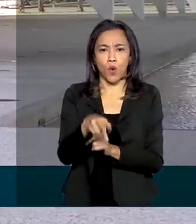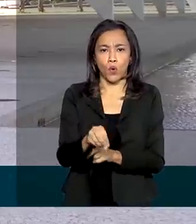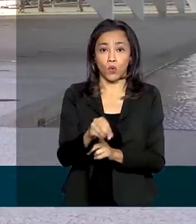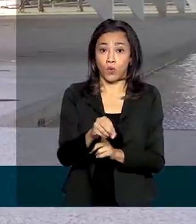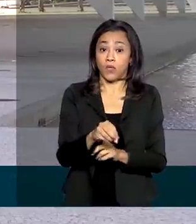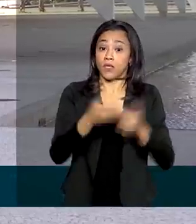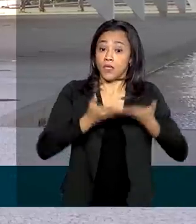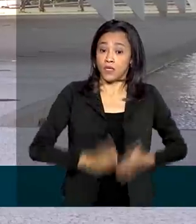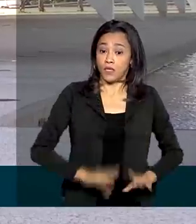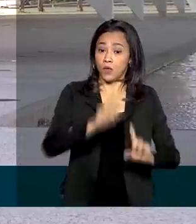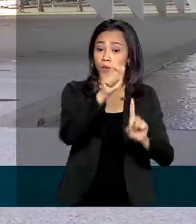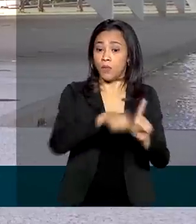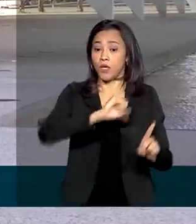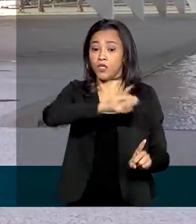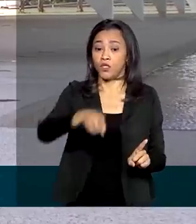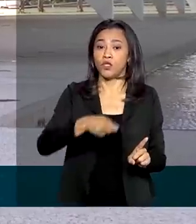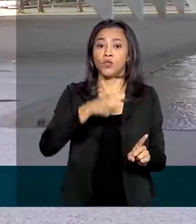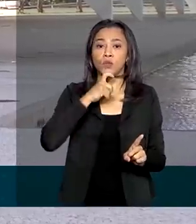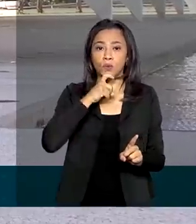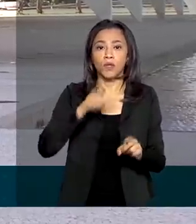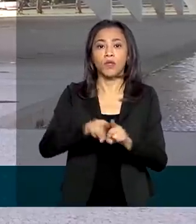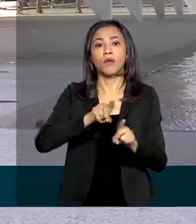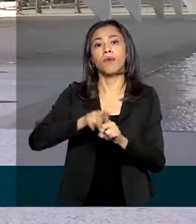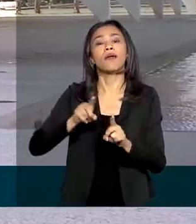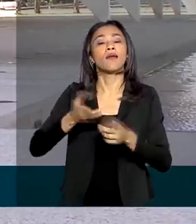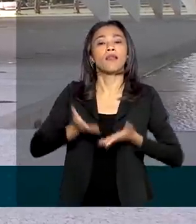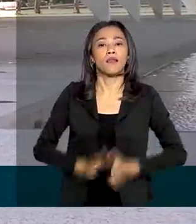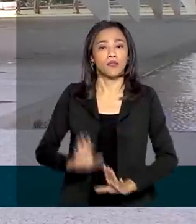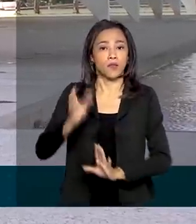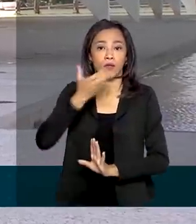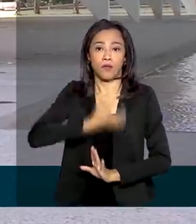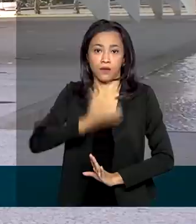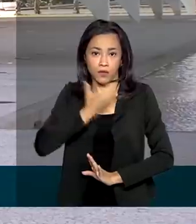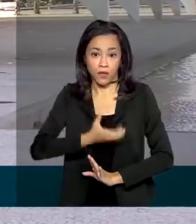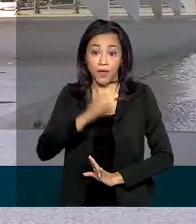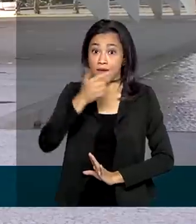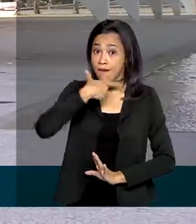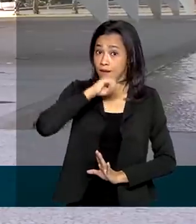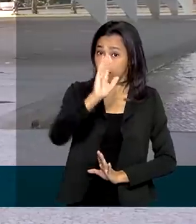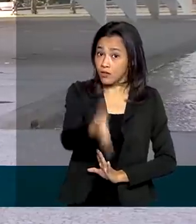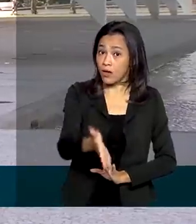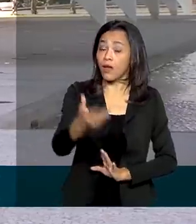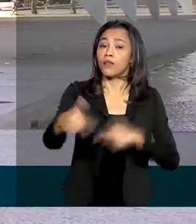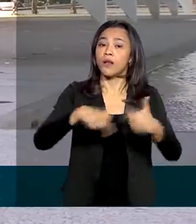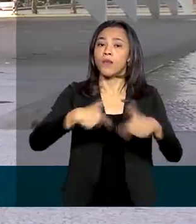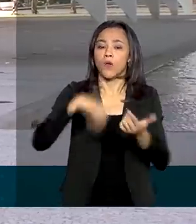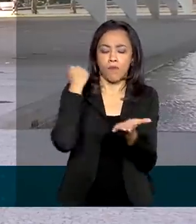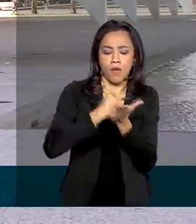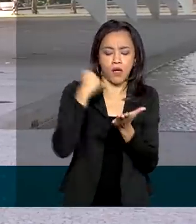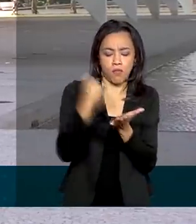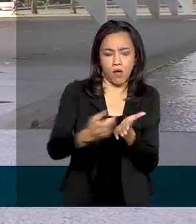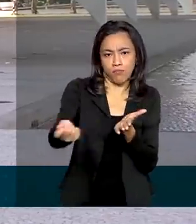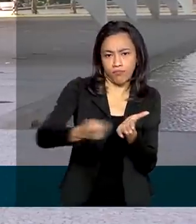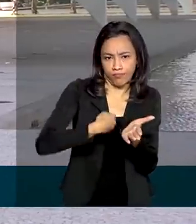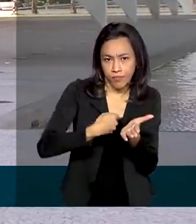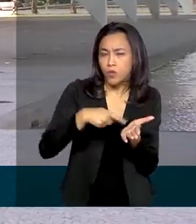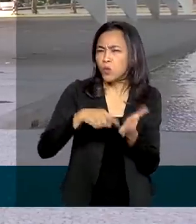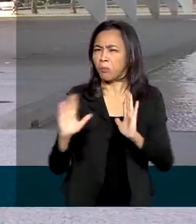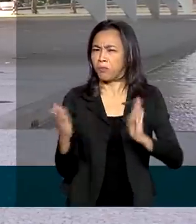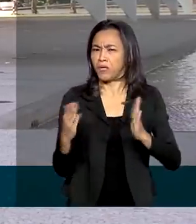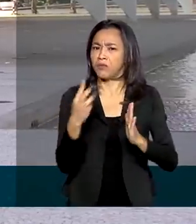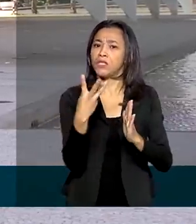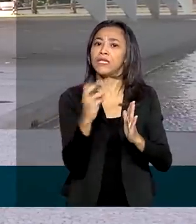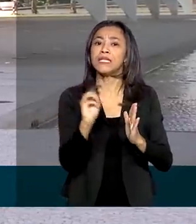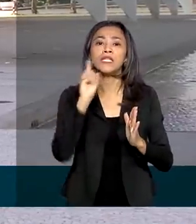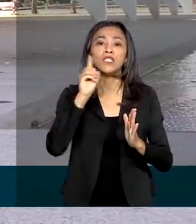julho e dezembro para aqueles que trabalharam com carteira assinada por pelo menos 30 dias no